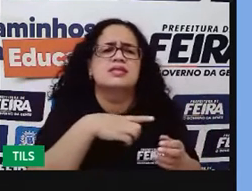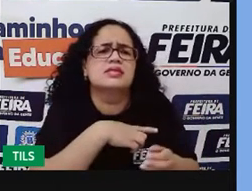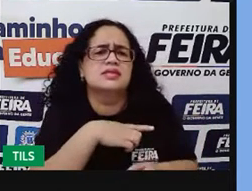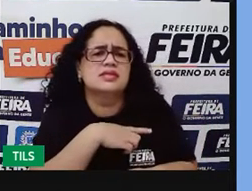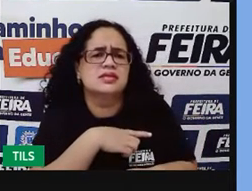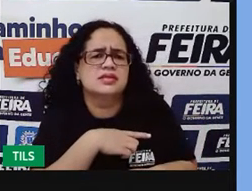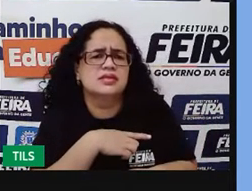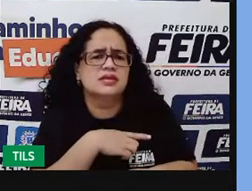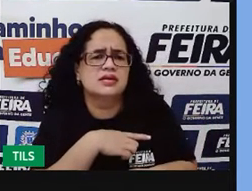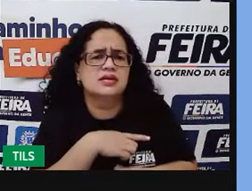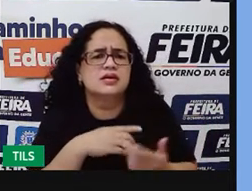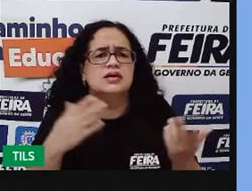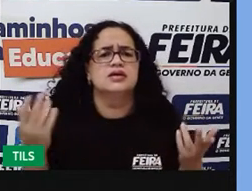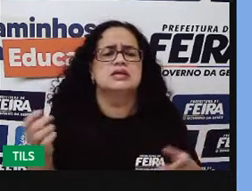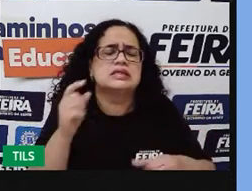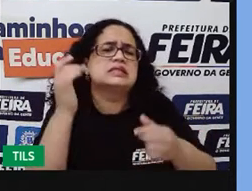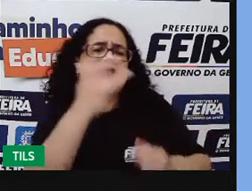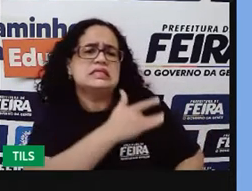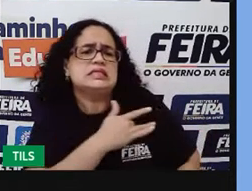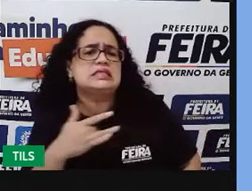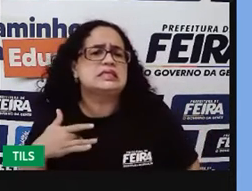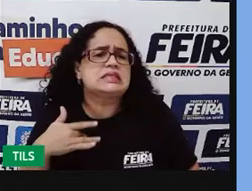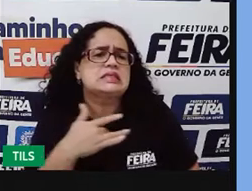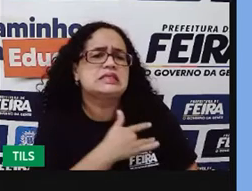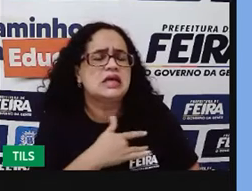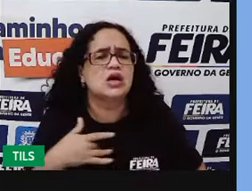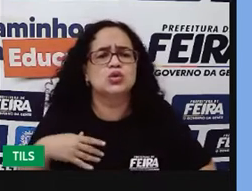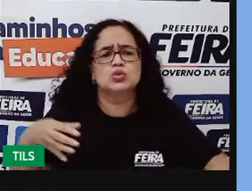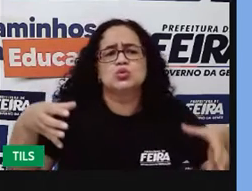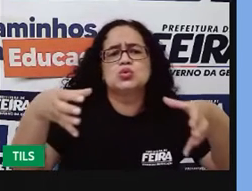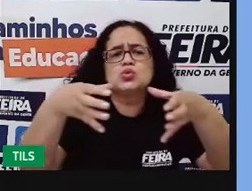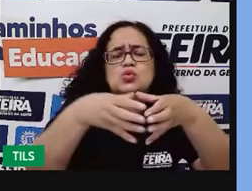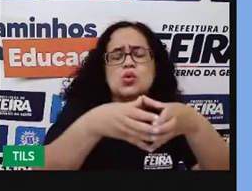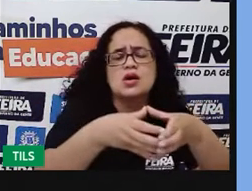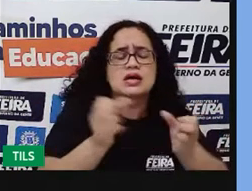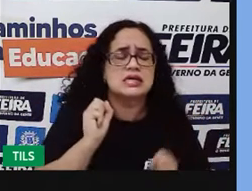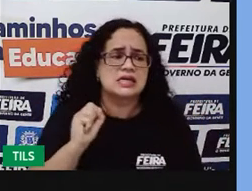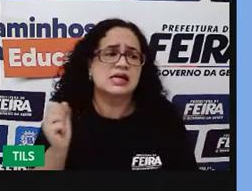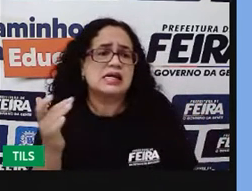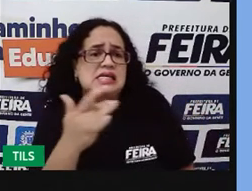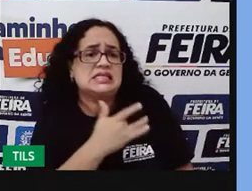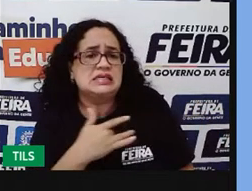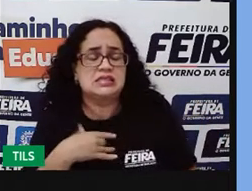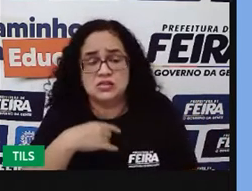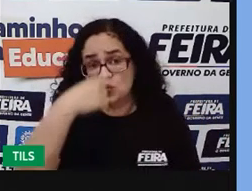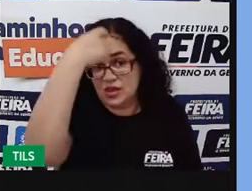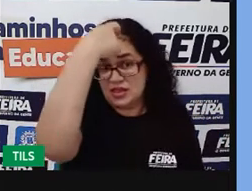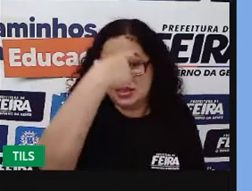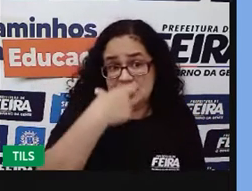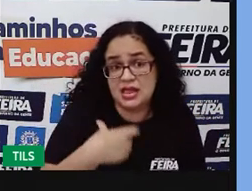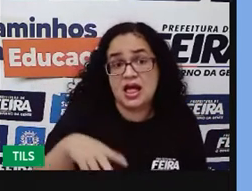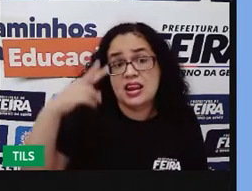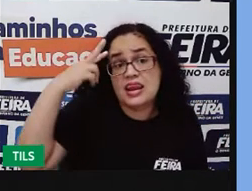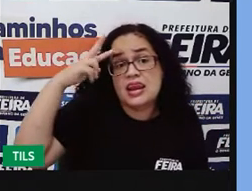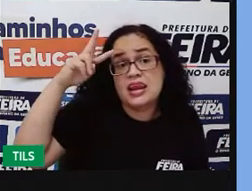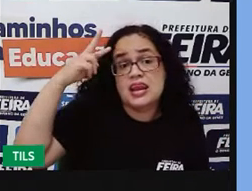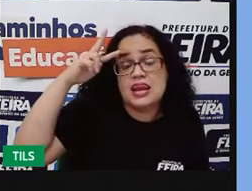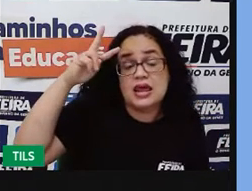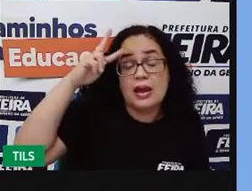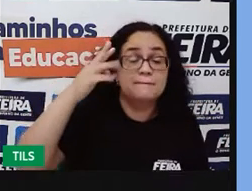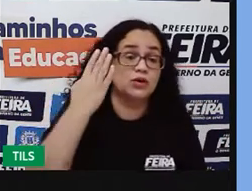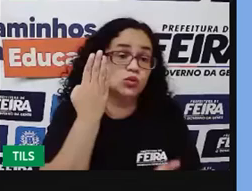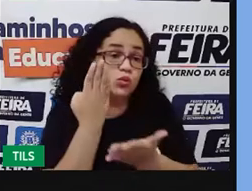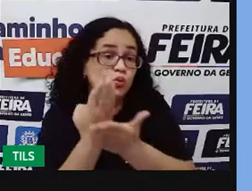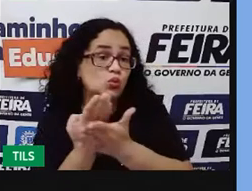com saúde, saúde coletiva, saúde individual? Lembra que quando nós estudamos sobre